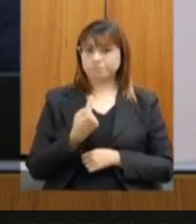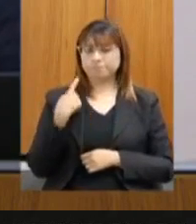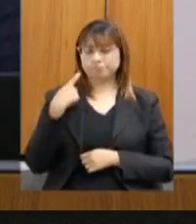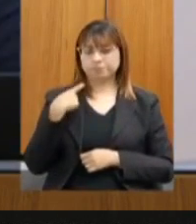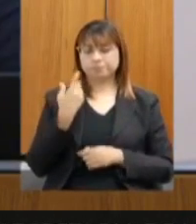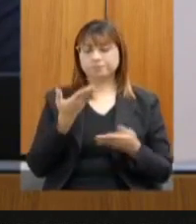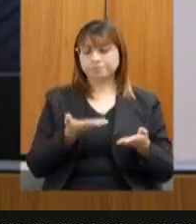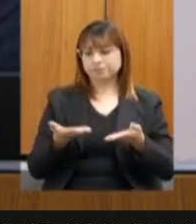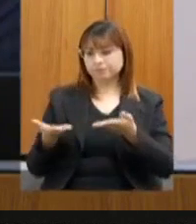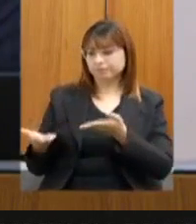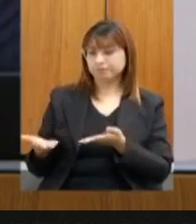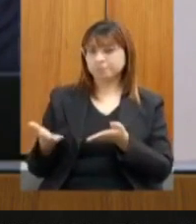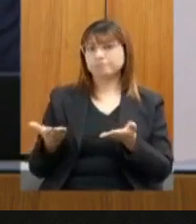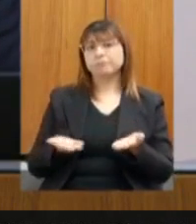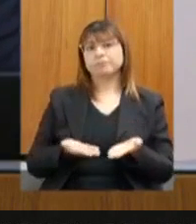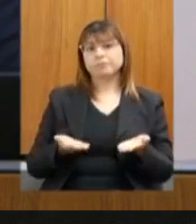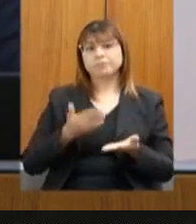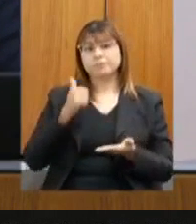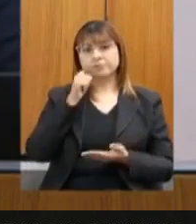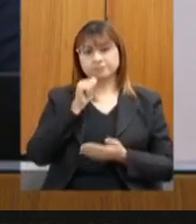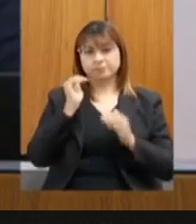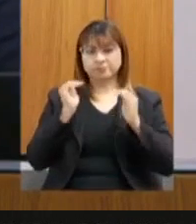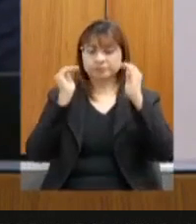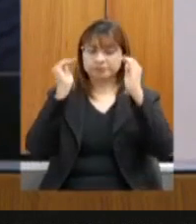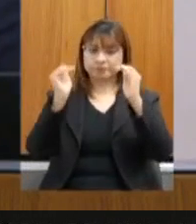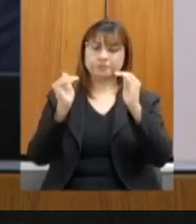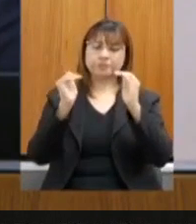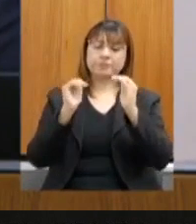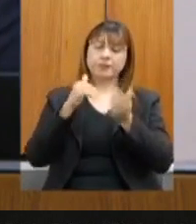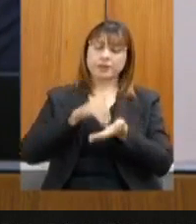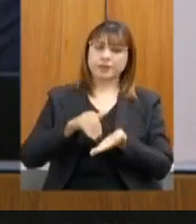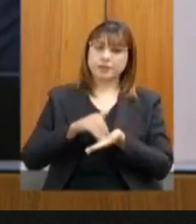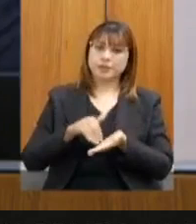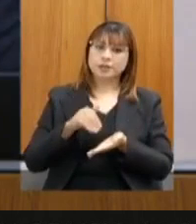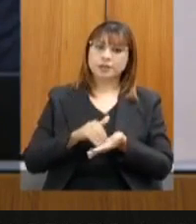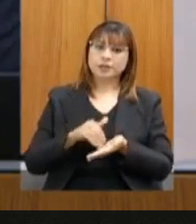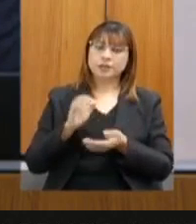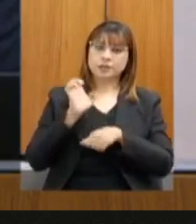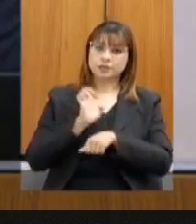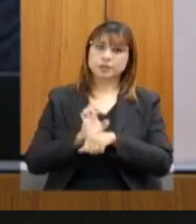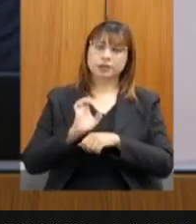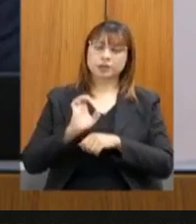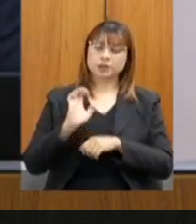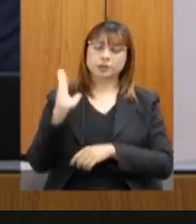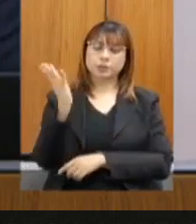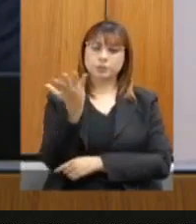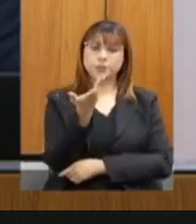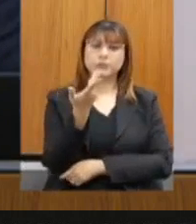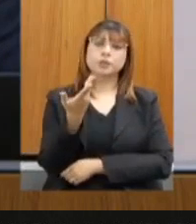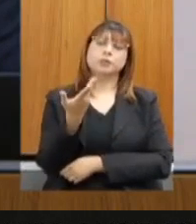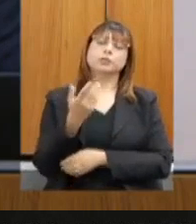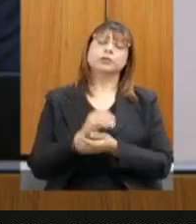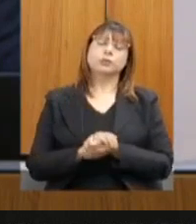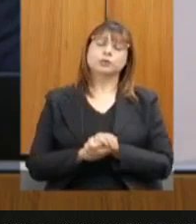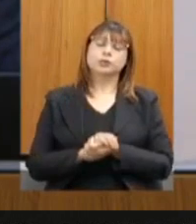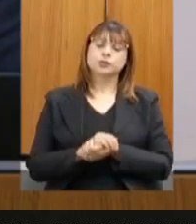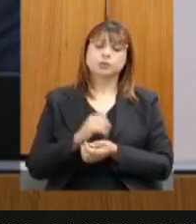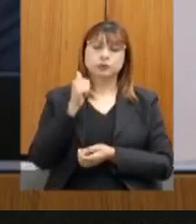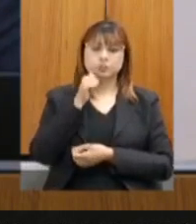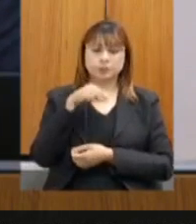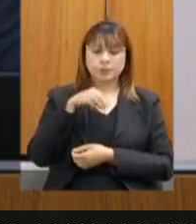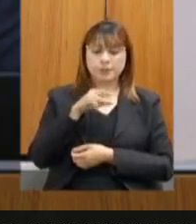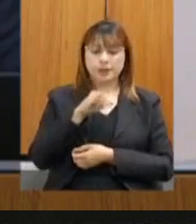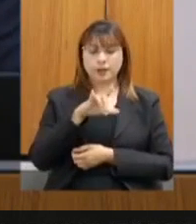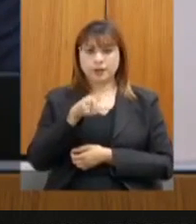Passo a palavra agora para a excelentíssima senhora secretária de Estado e Meio Ambiente, senhora Marília Carvalho de